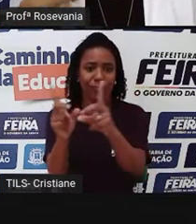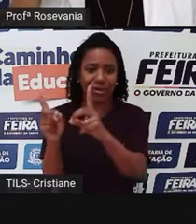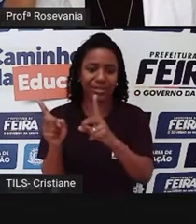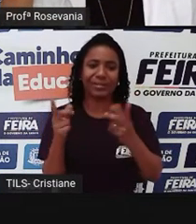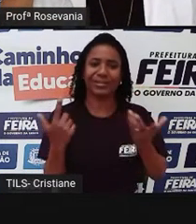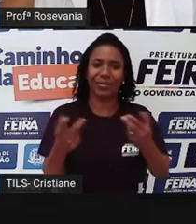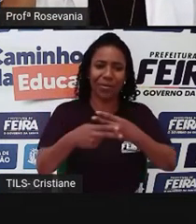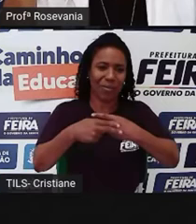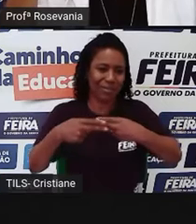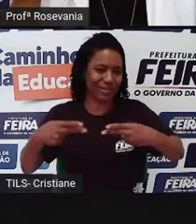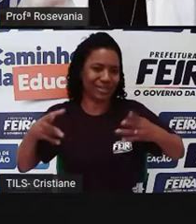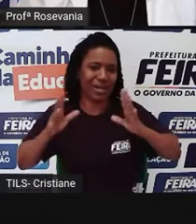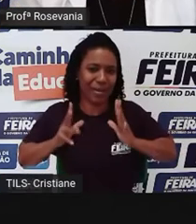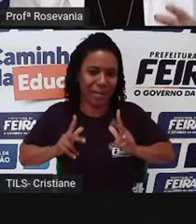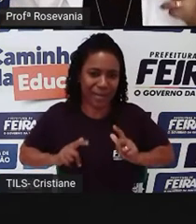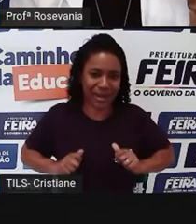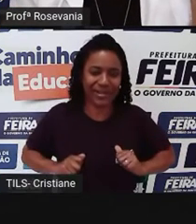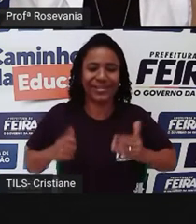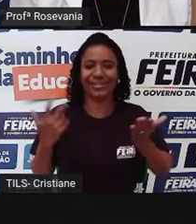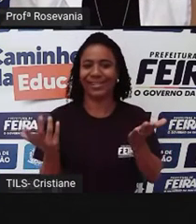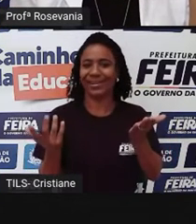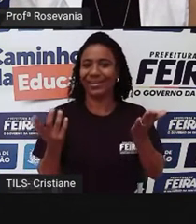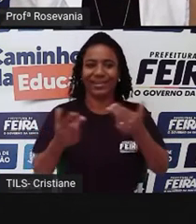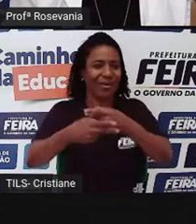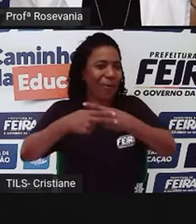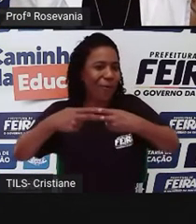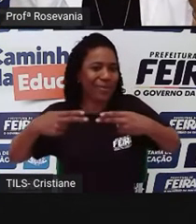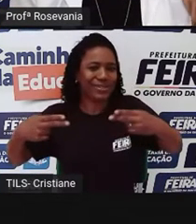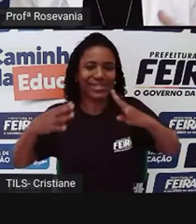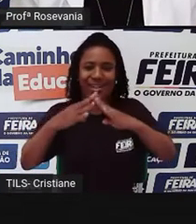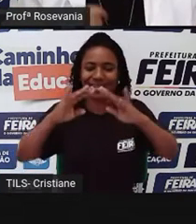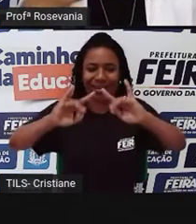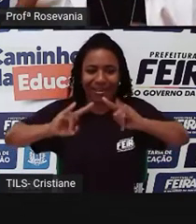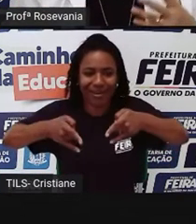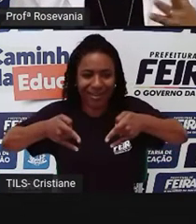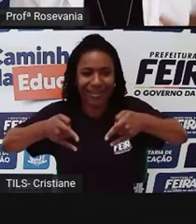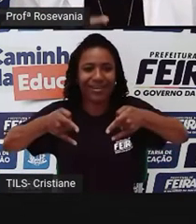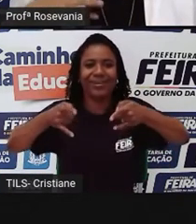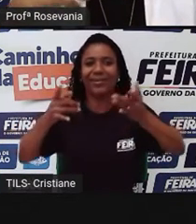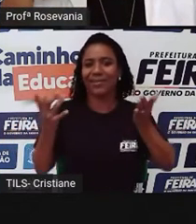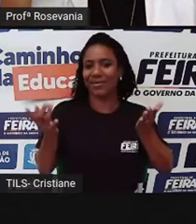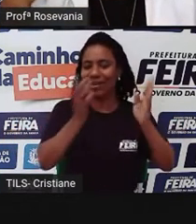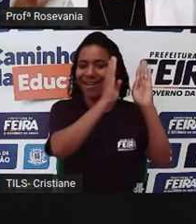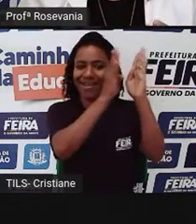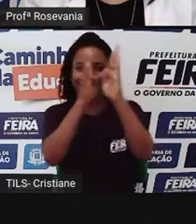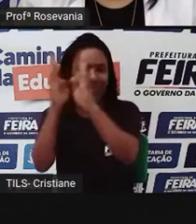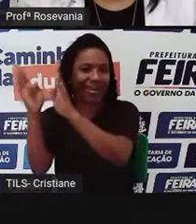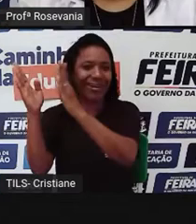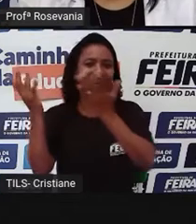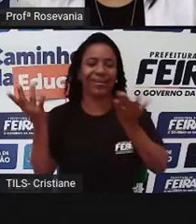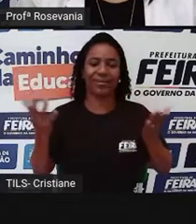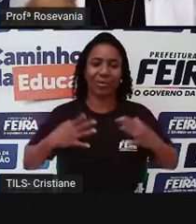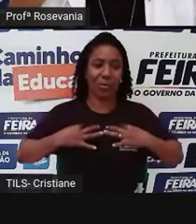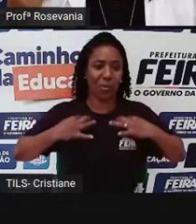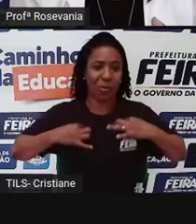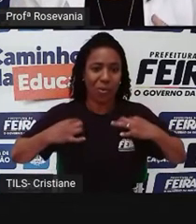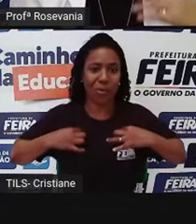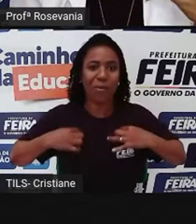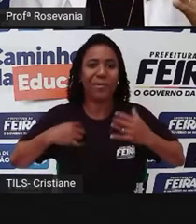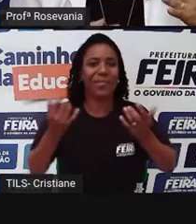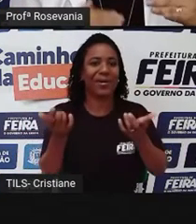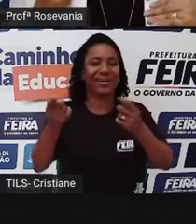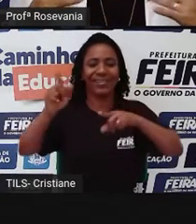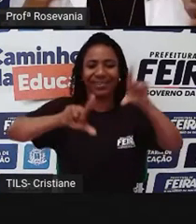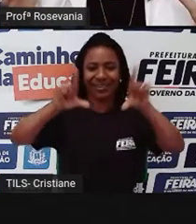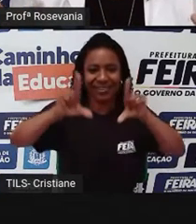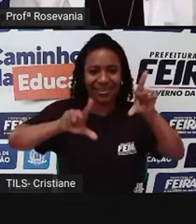limpeza, móveis, eletrodomésticos, roupas, roupa também